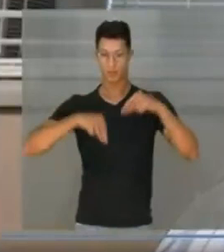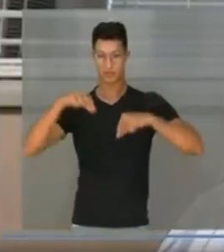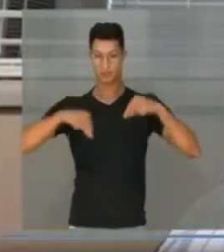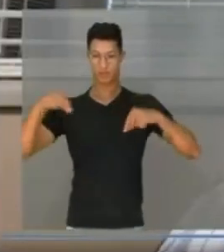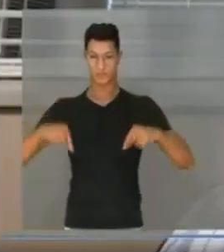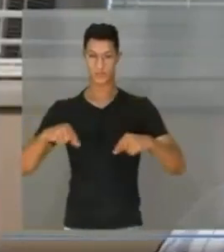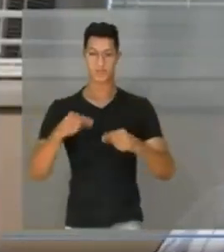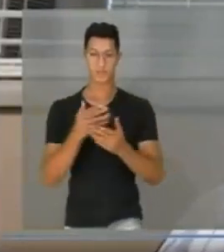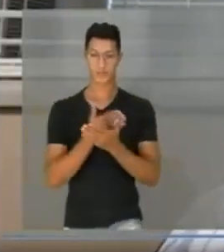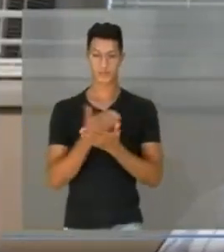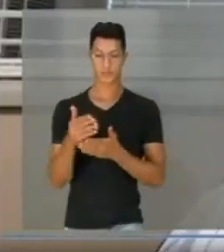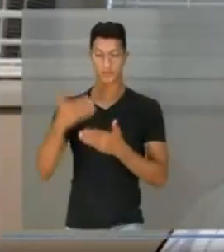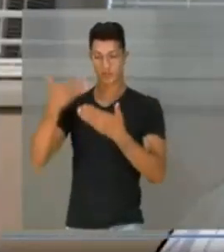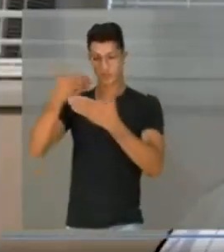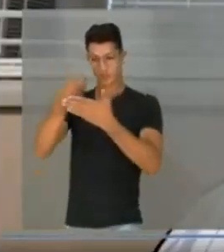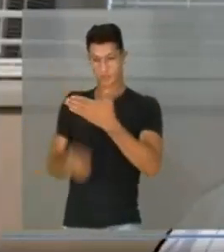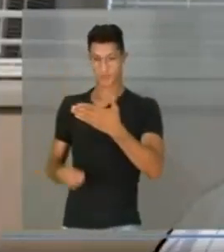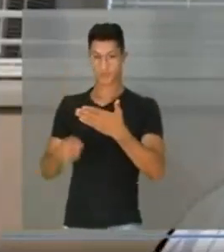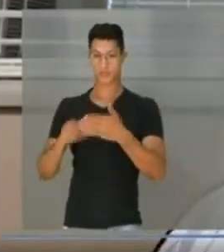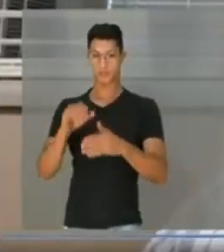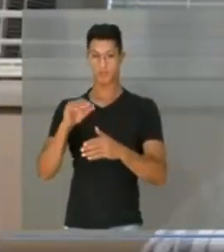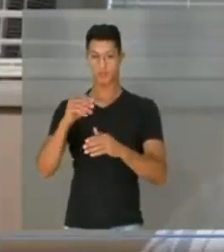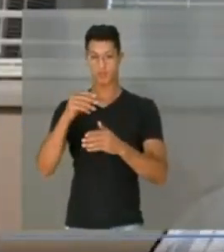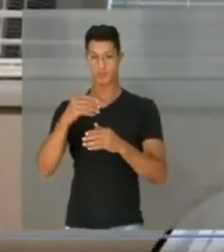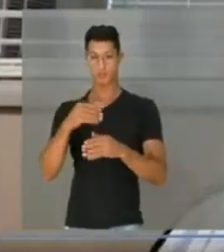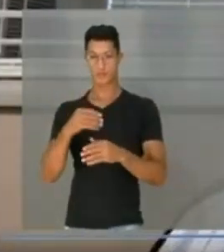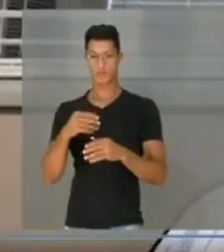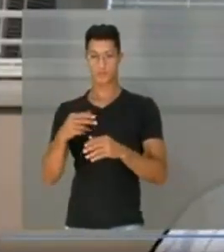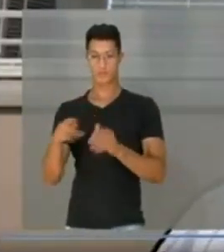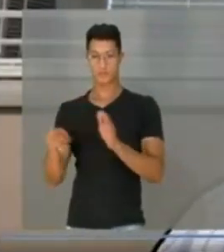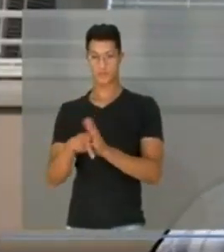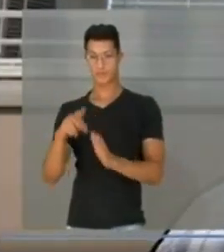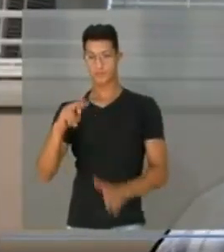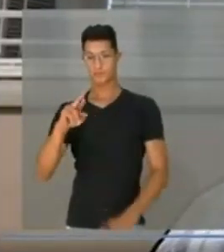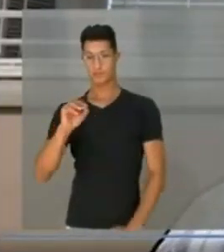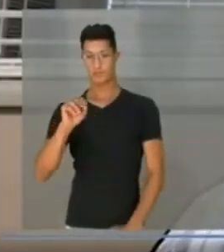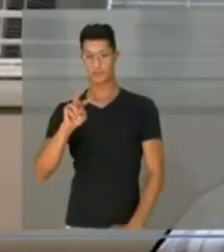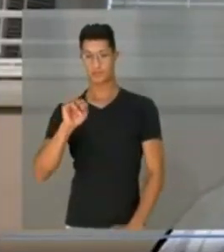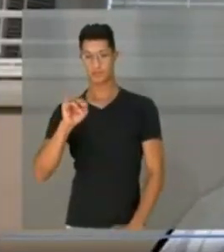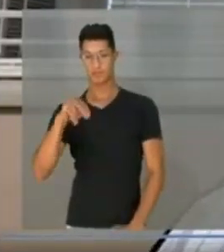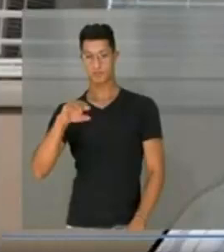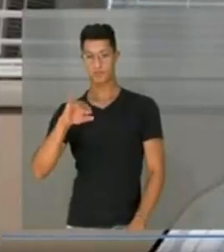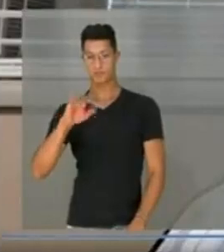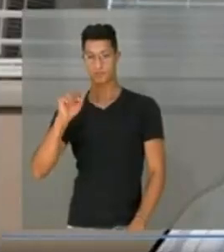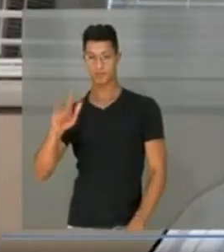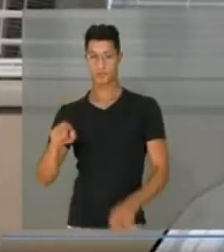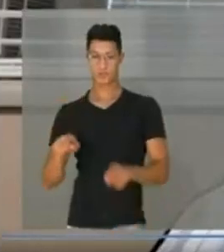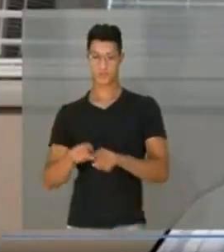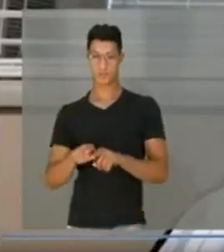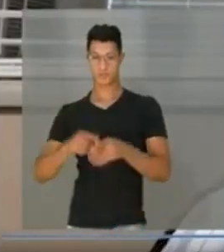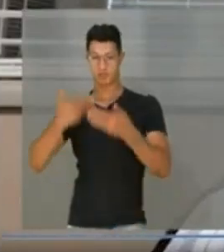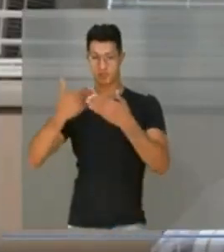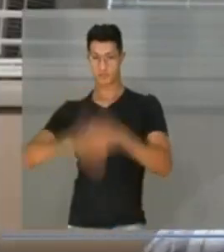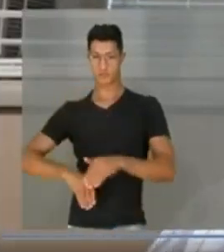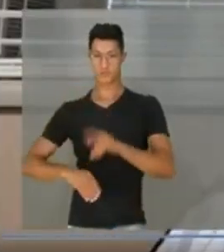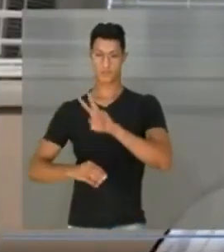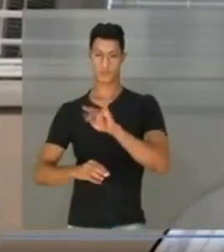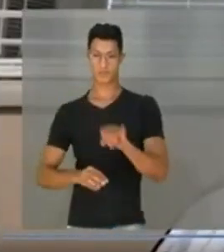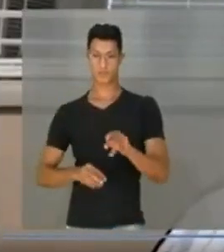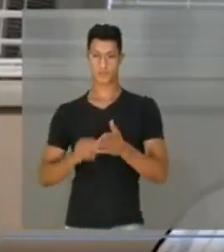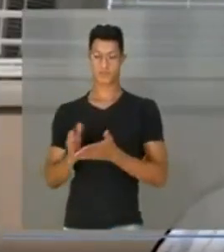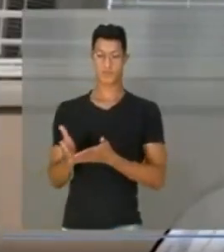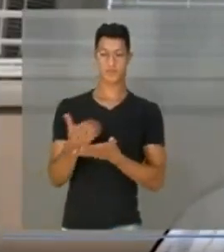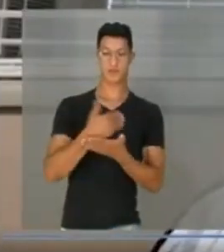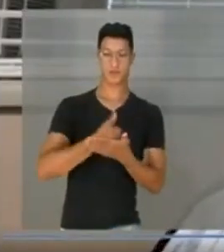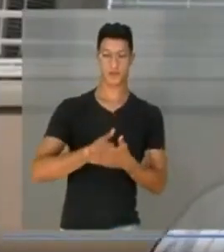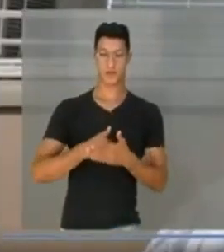ele passe numa prova, que é um exame provincial, e além de passar nessa prova, vão ser coletados